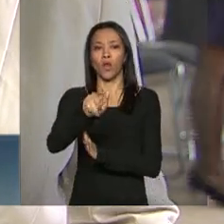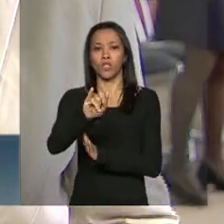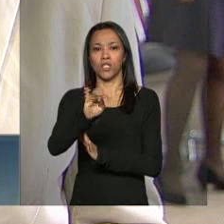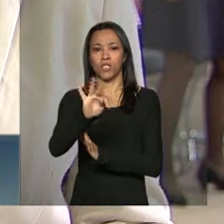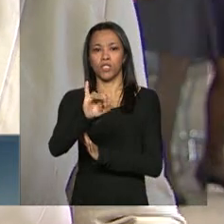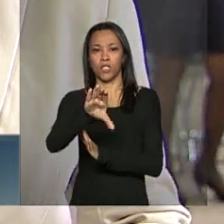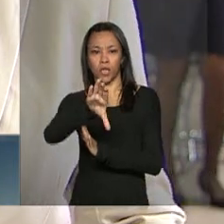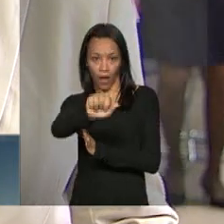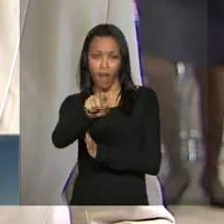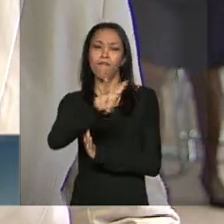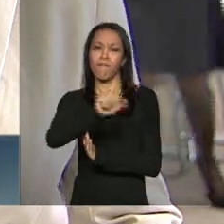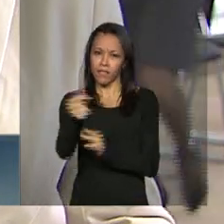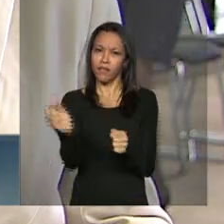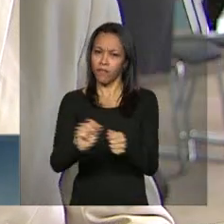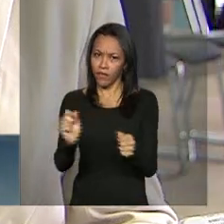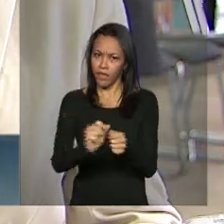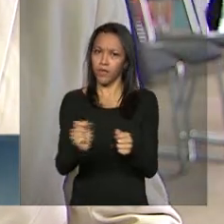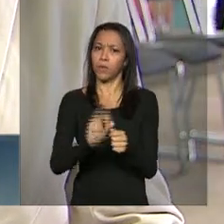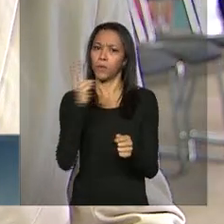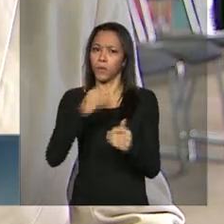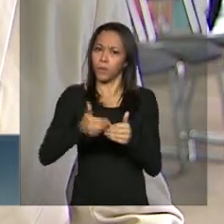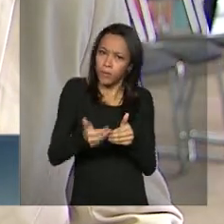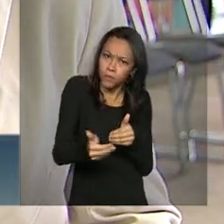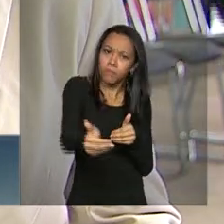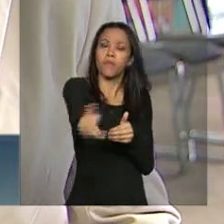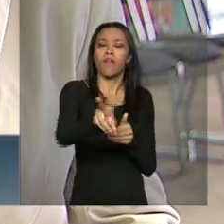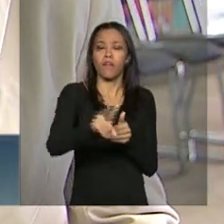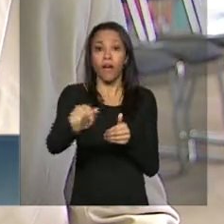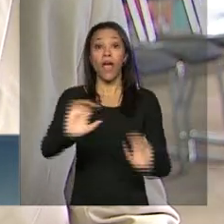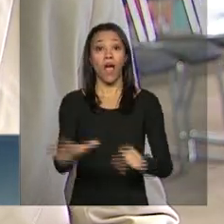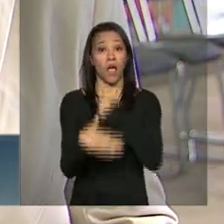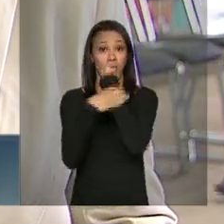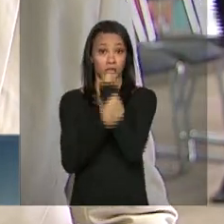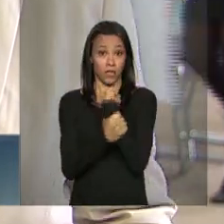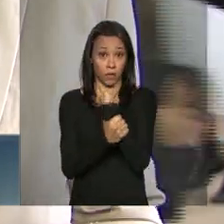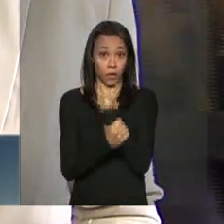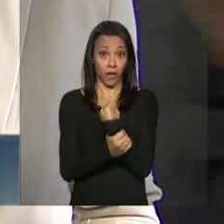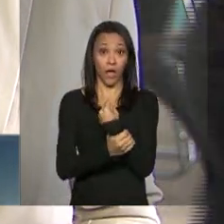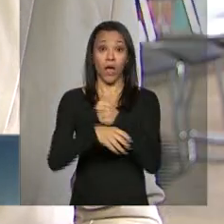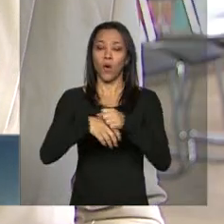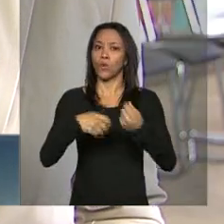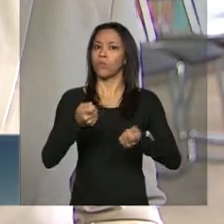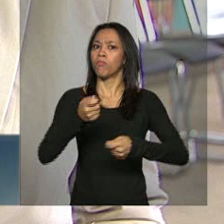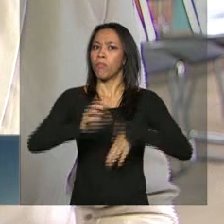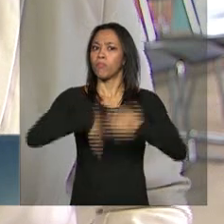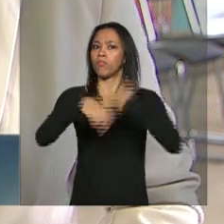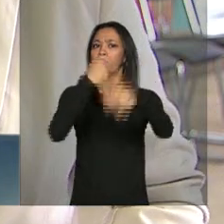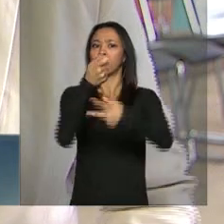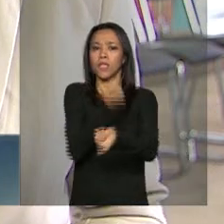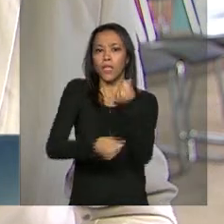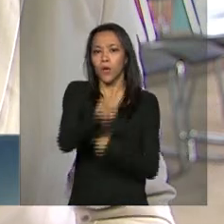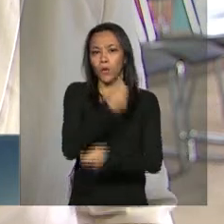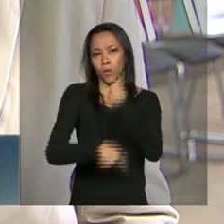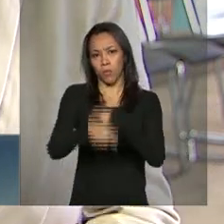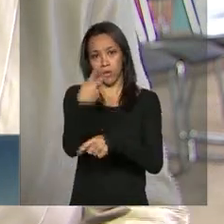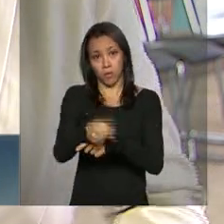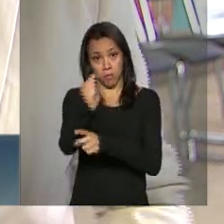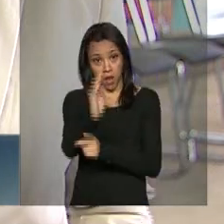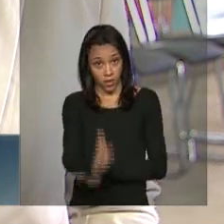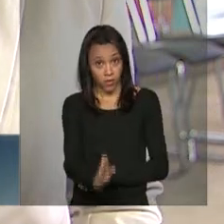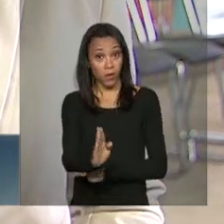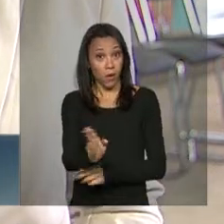executado imediatamente e vai garantir o crescimento da economia brasileira de forma sustentável,